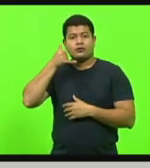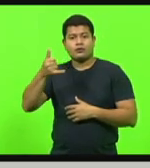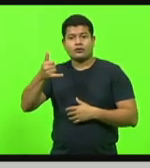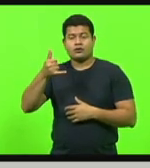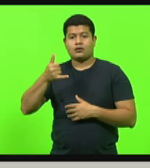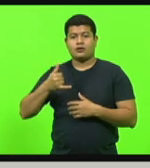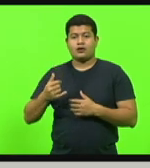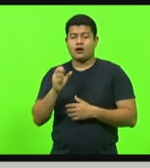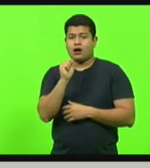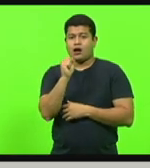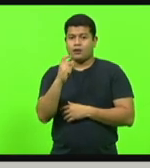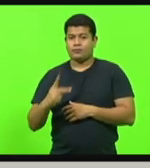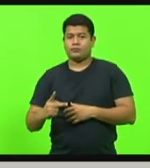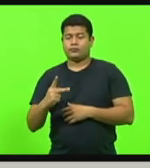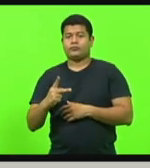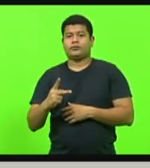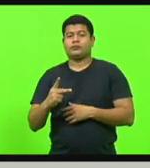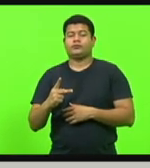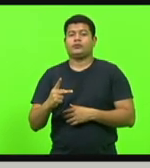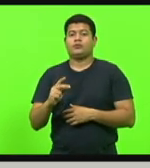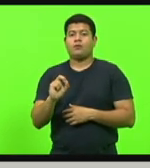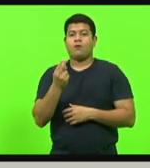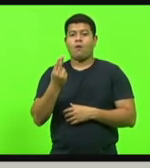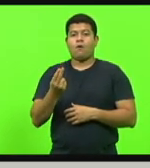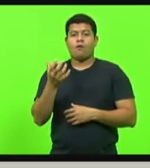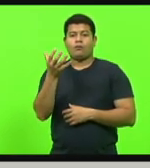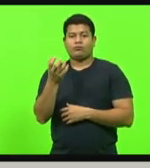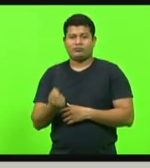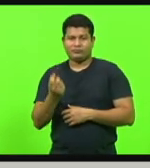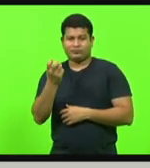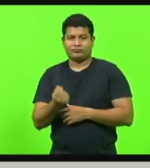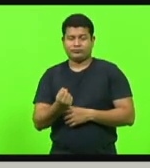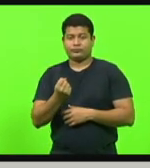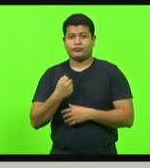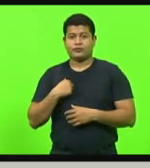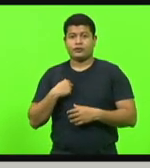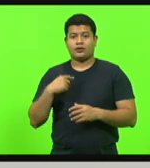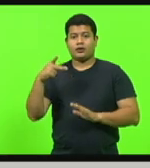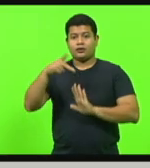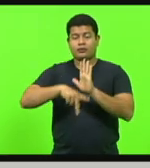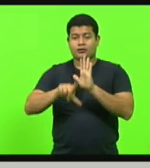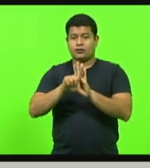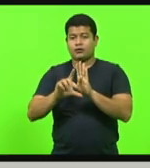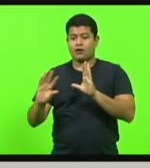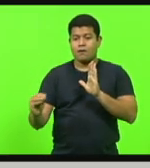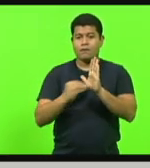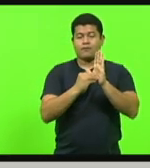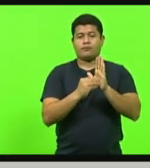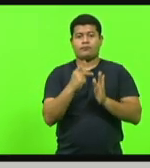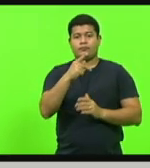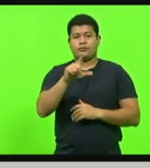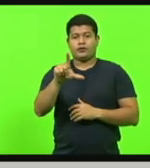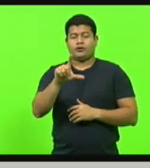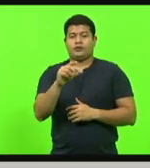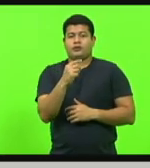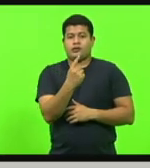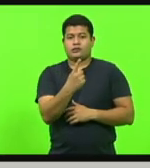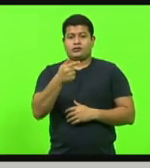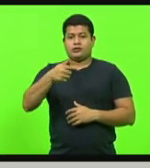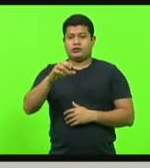aposentados e pensionistas. Dentro desse projeto foi apensado o PL 170.7, de 2021,